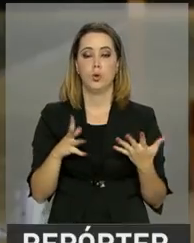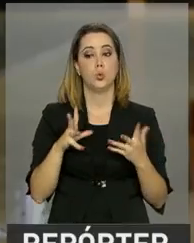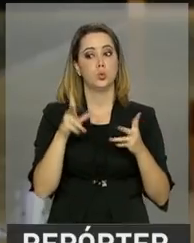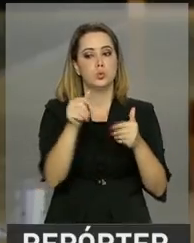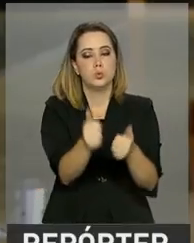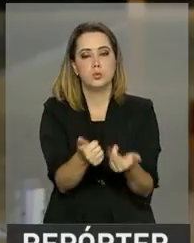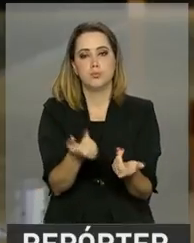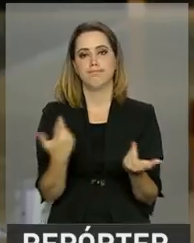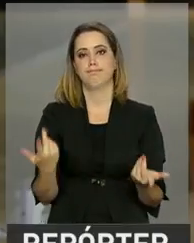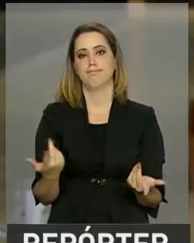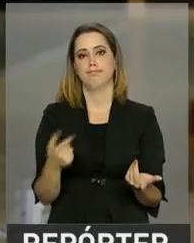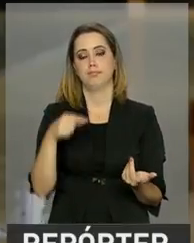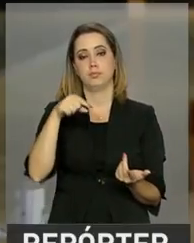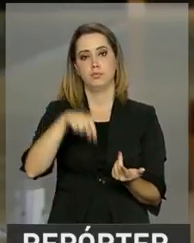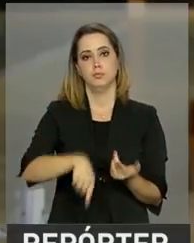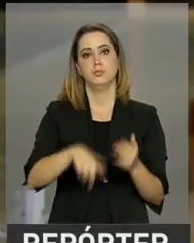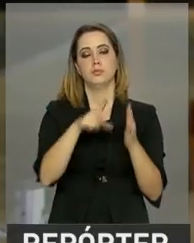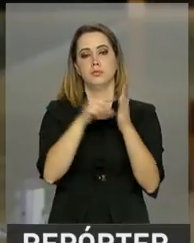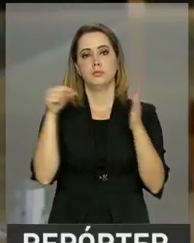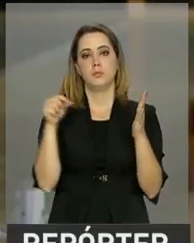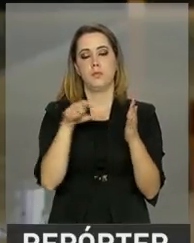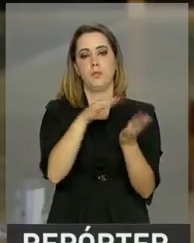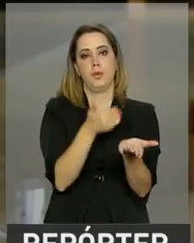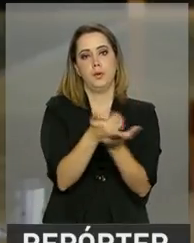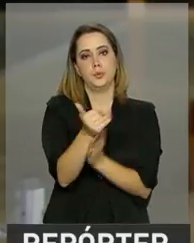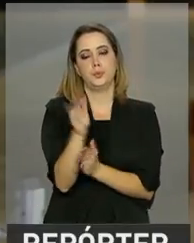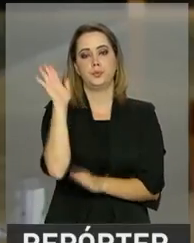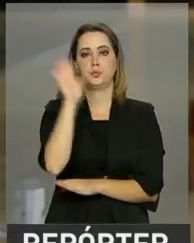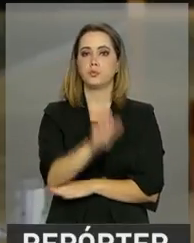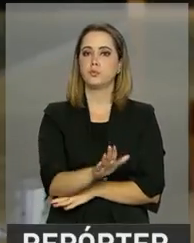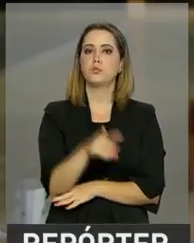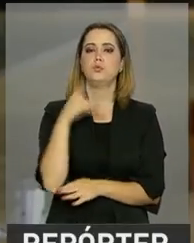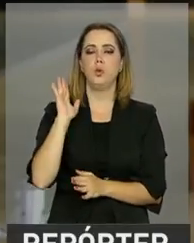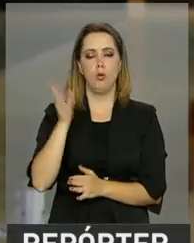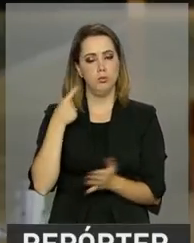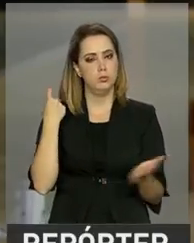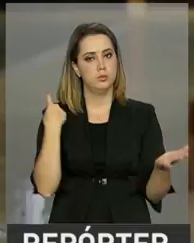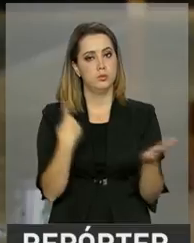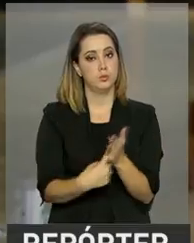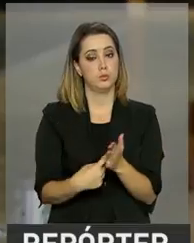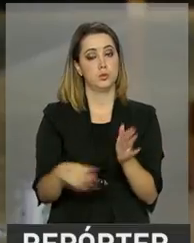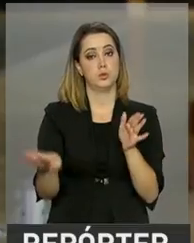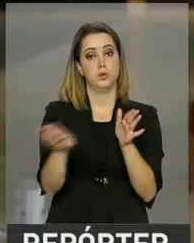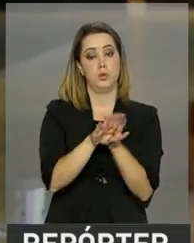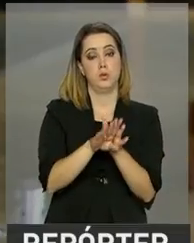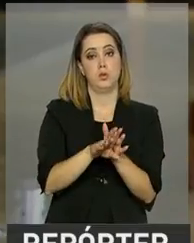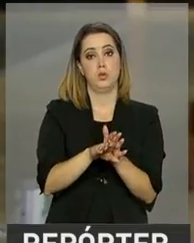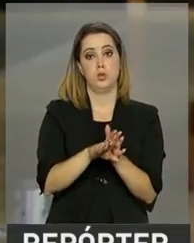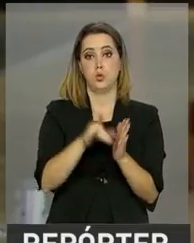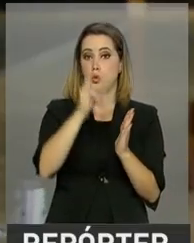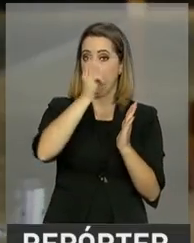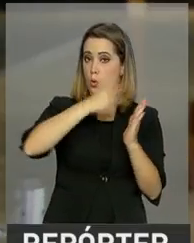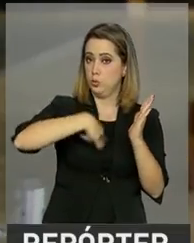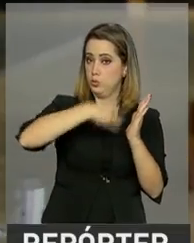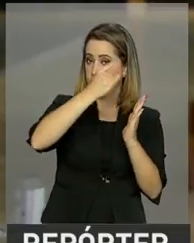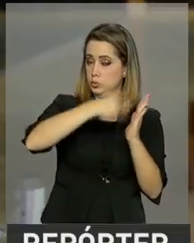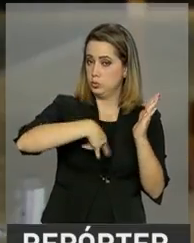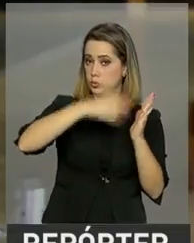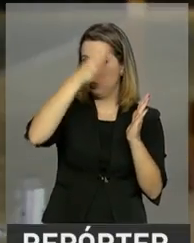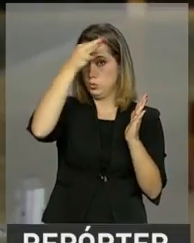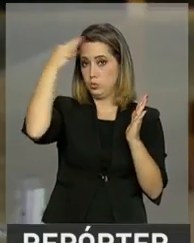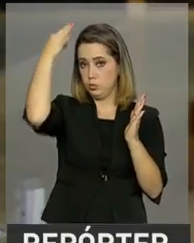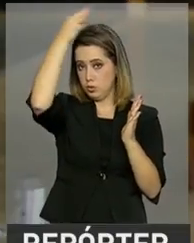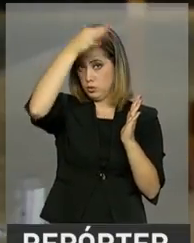estudantes. Aqui no Palácio do Planalto, no começo da tarde, foi confirmado também que chegou um ofício do governo do Espírito